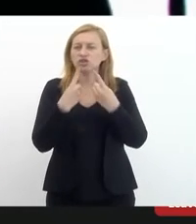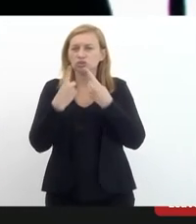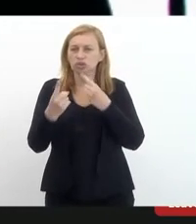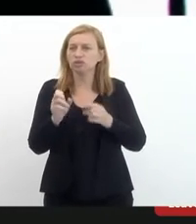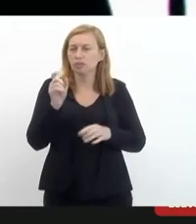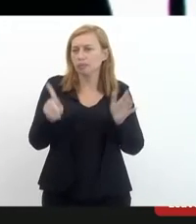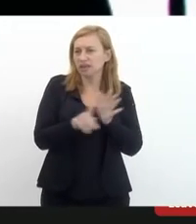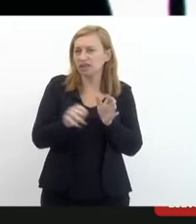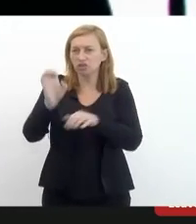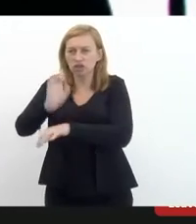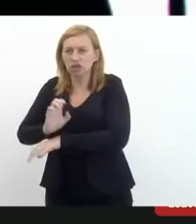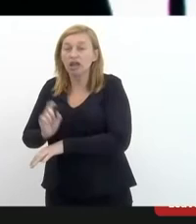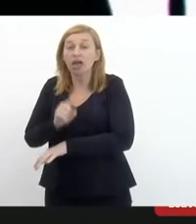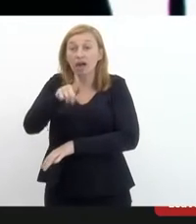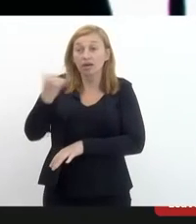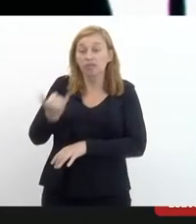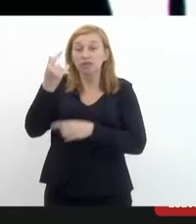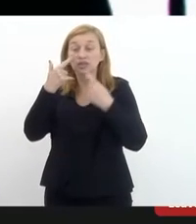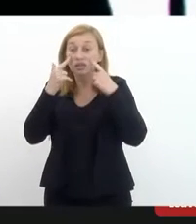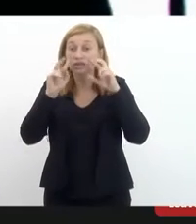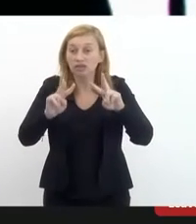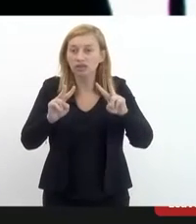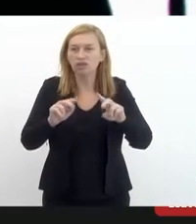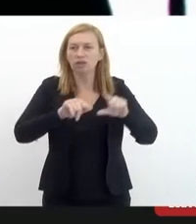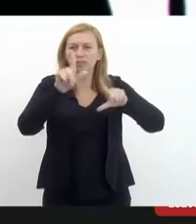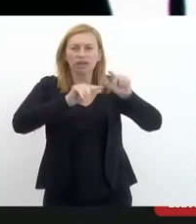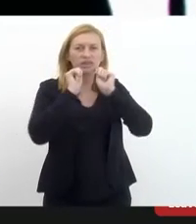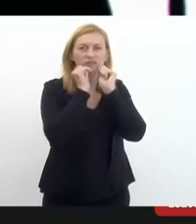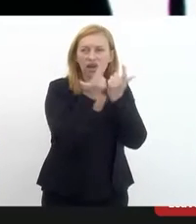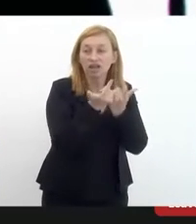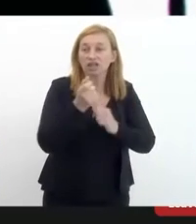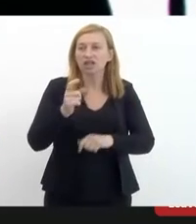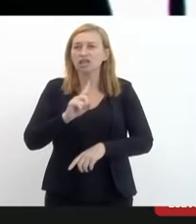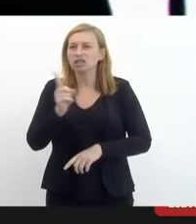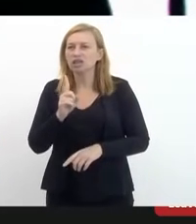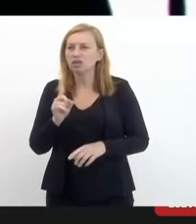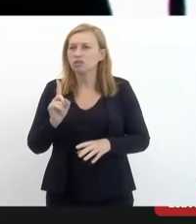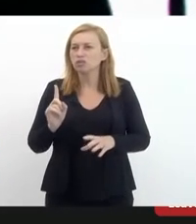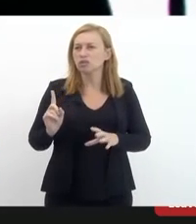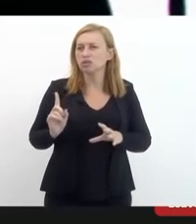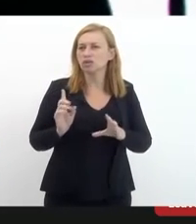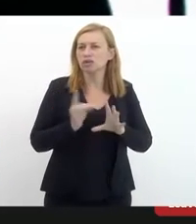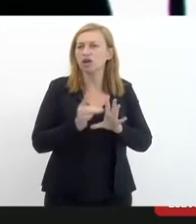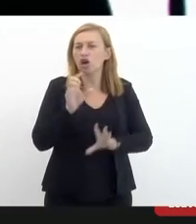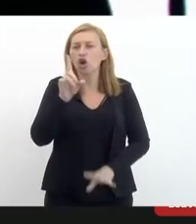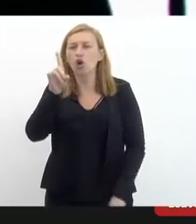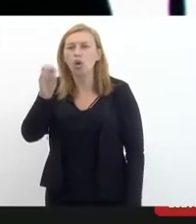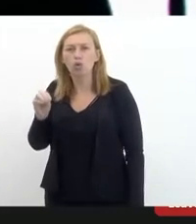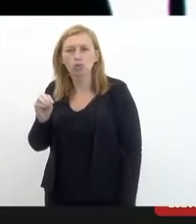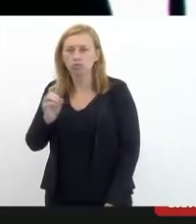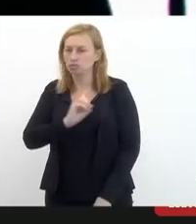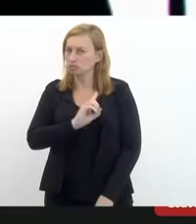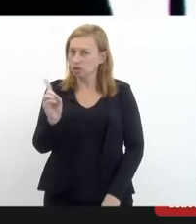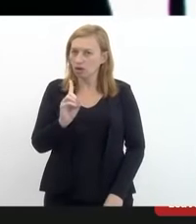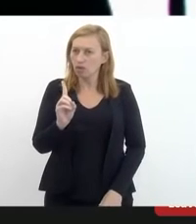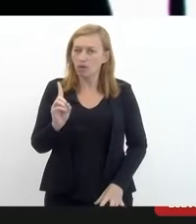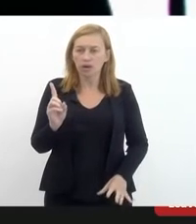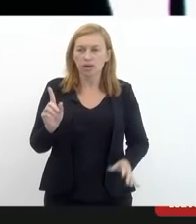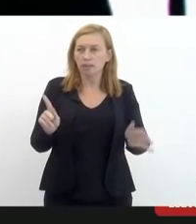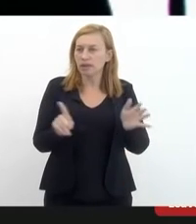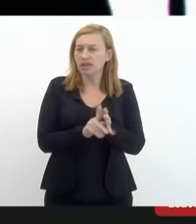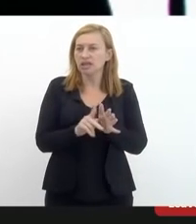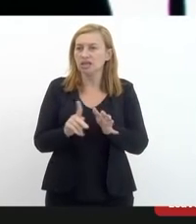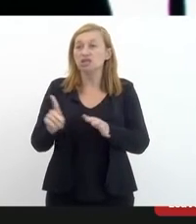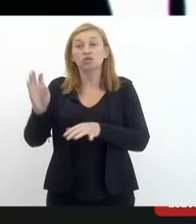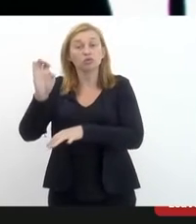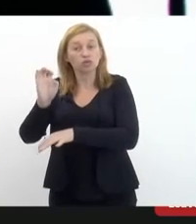estadual, é importante você que está nos assistindo agora pela TV Alérgica. Isso não se aplica ao LOAS, porque não compete ao Estado. O LOAS é